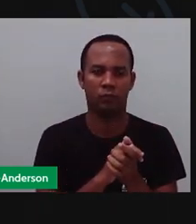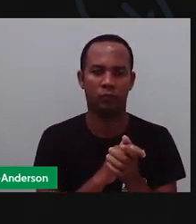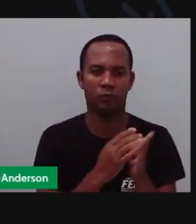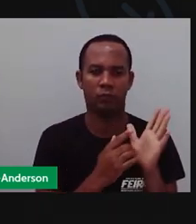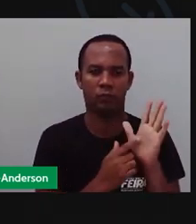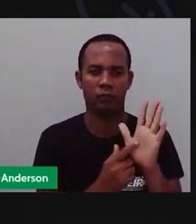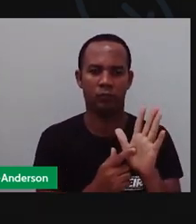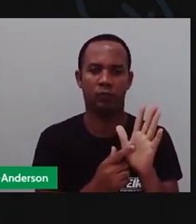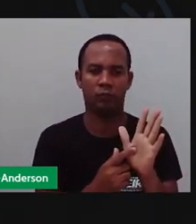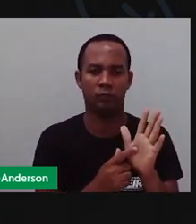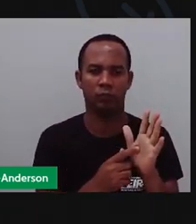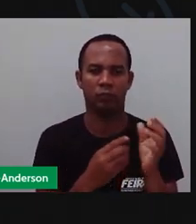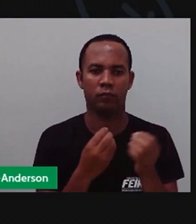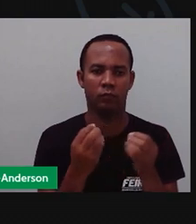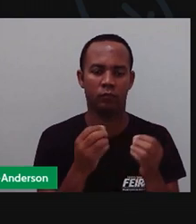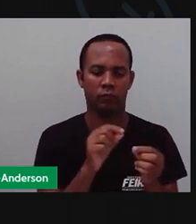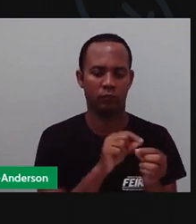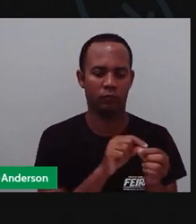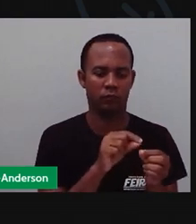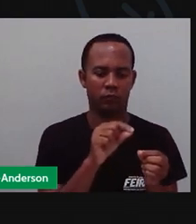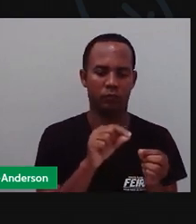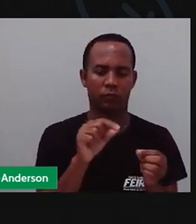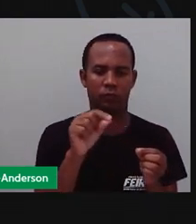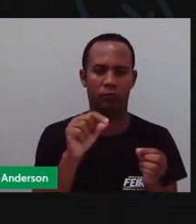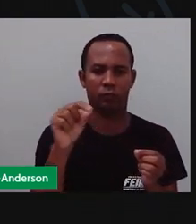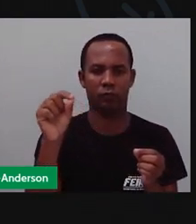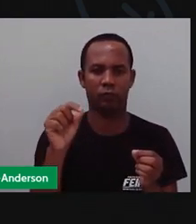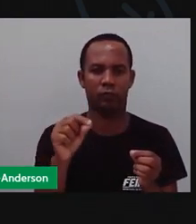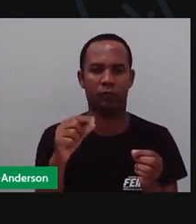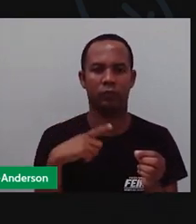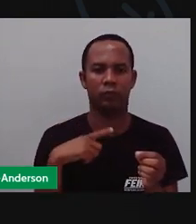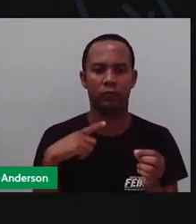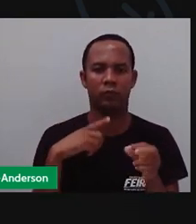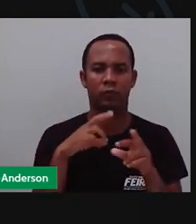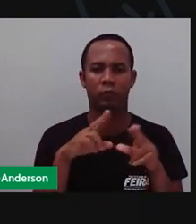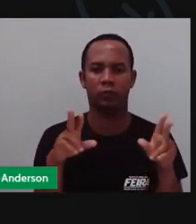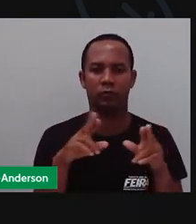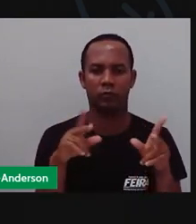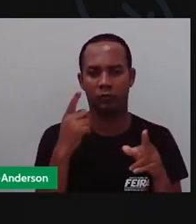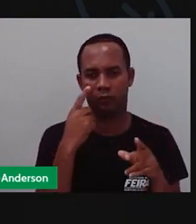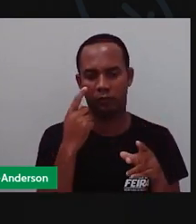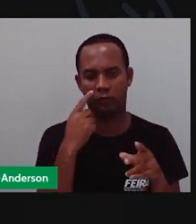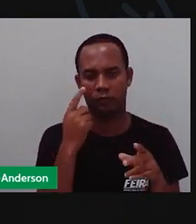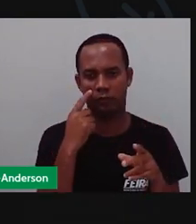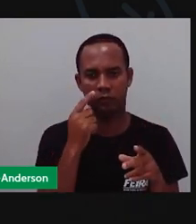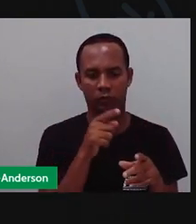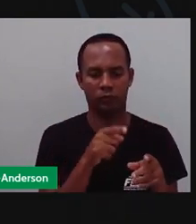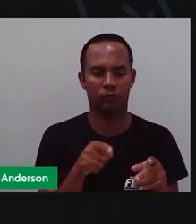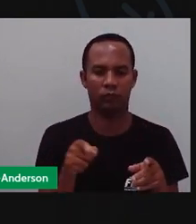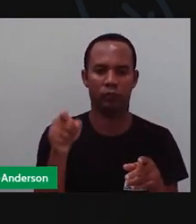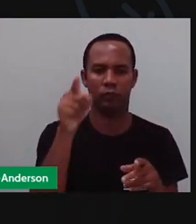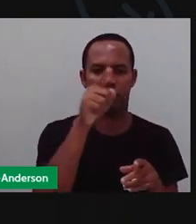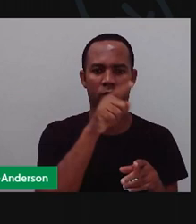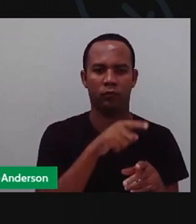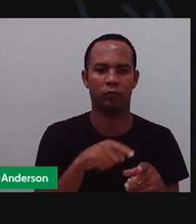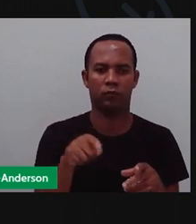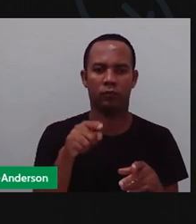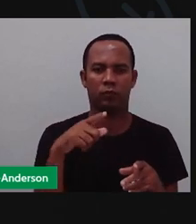representavam um gráfico em barra. Mas existe um outro tipo de gráfico, né, que são os gráficos, ó, em formato de pizza.